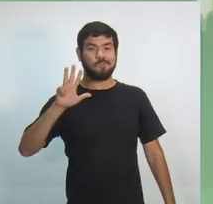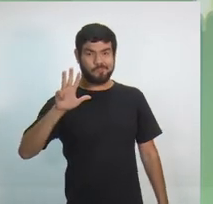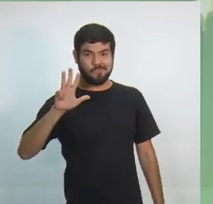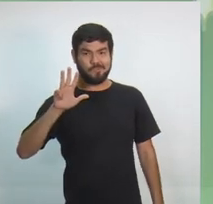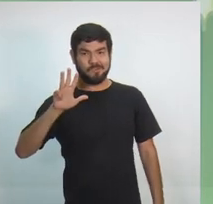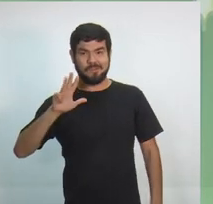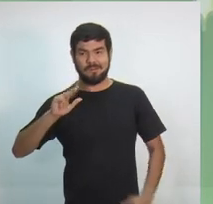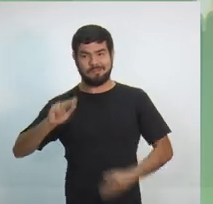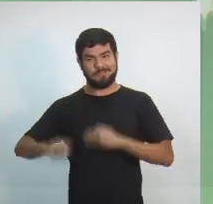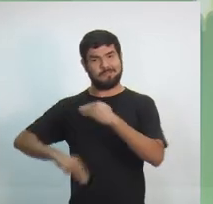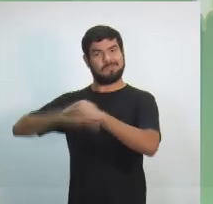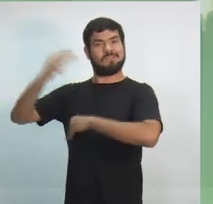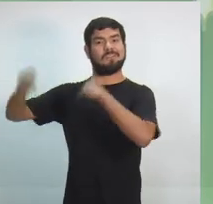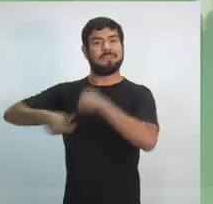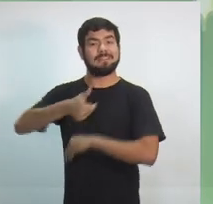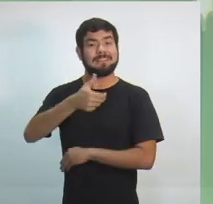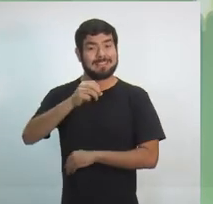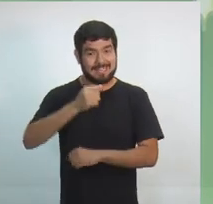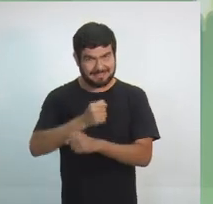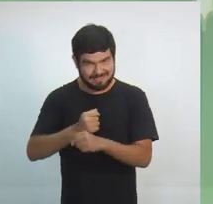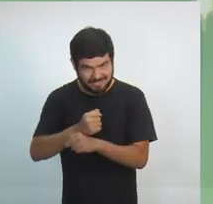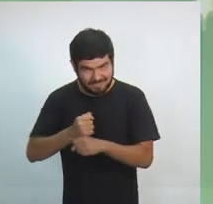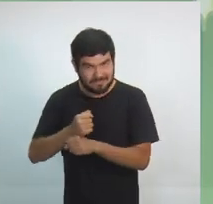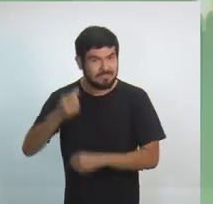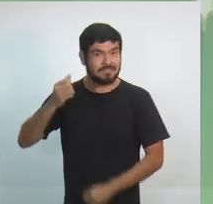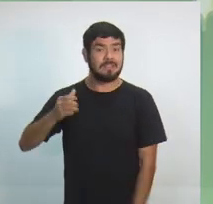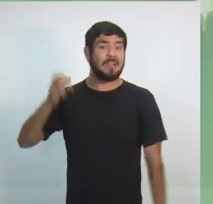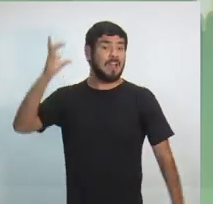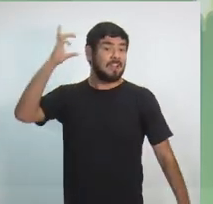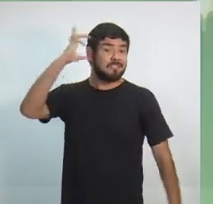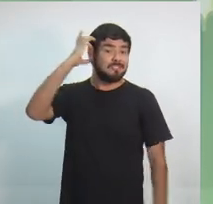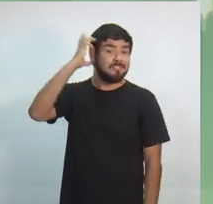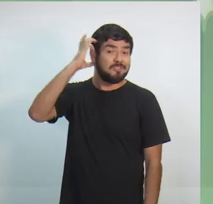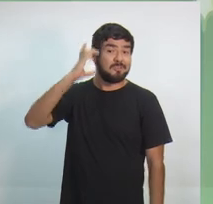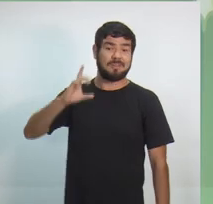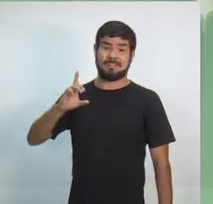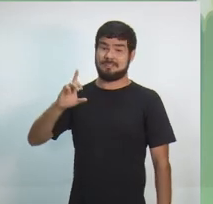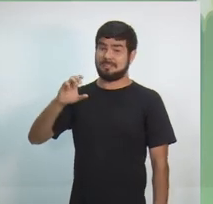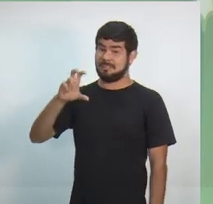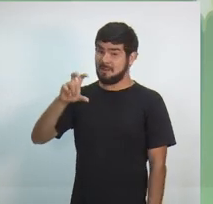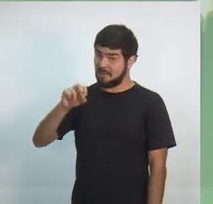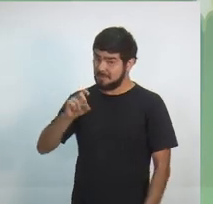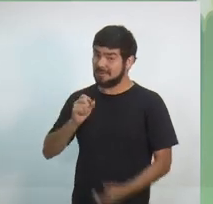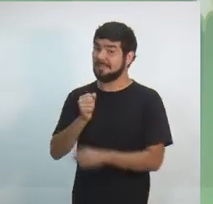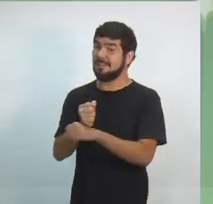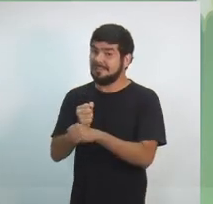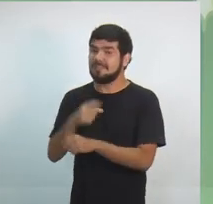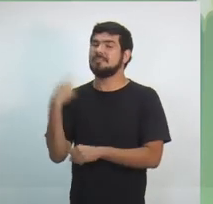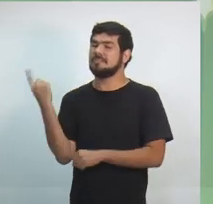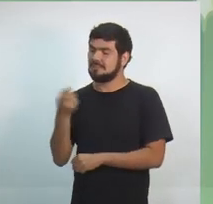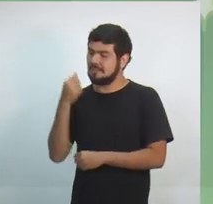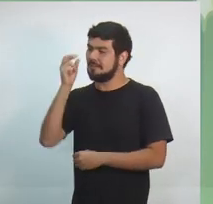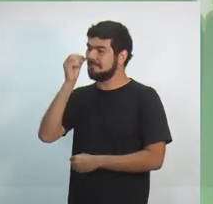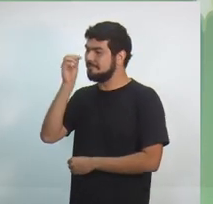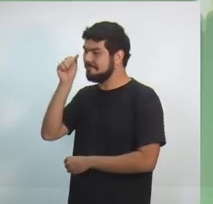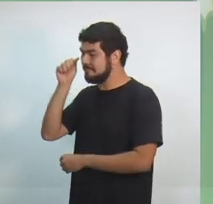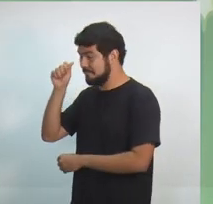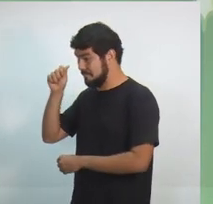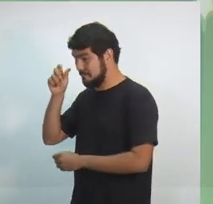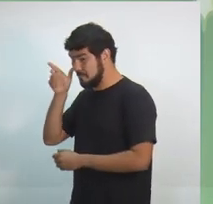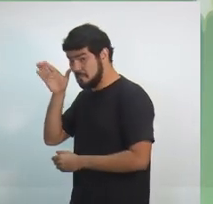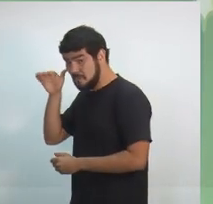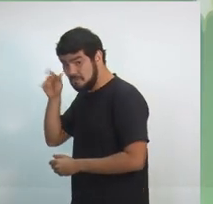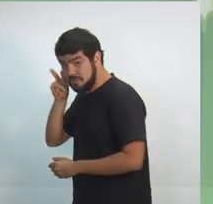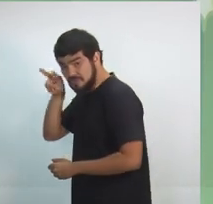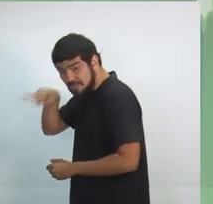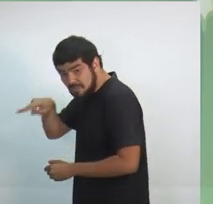Portanto, nós já mostramos quem tem compromisso com o trabalhador do Amazonas e quem não tem. O Temer tentou, recentemente,